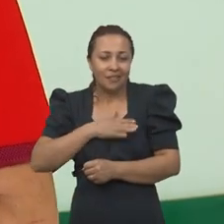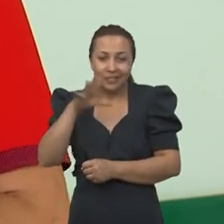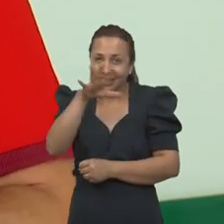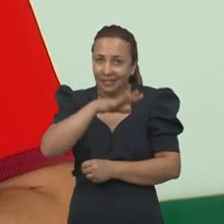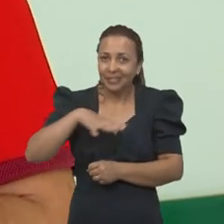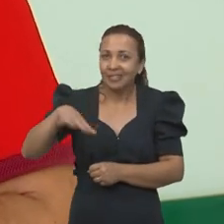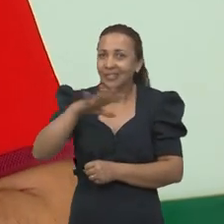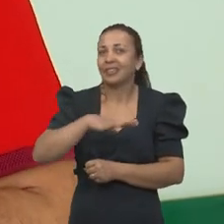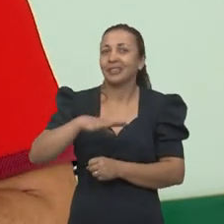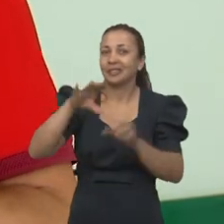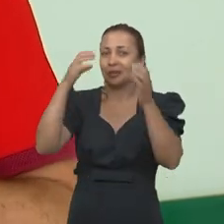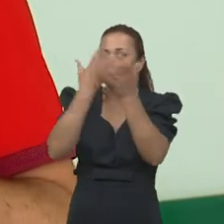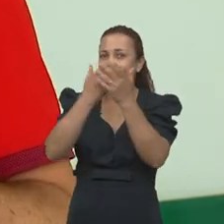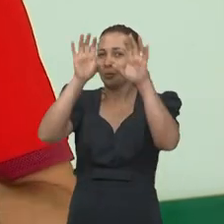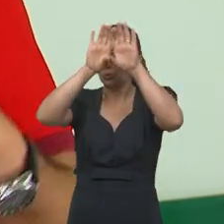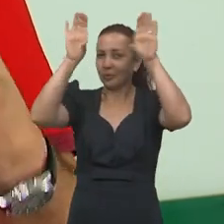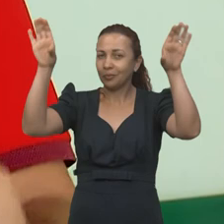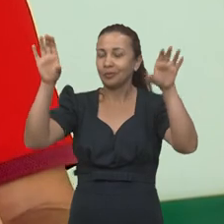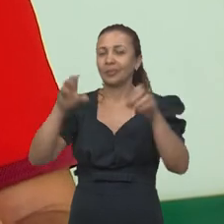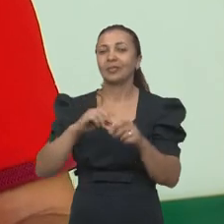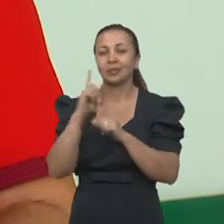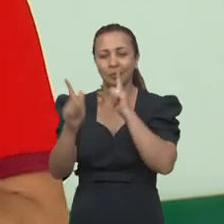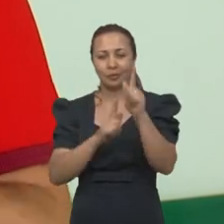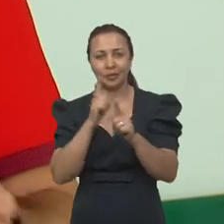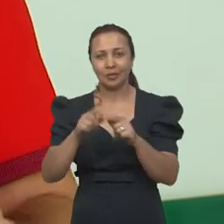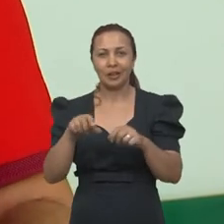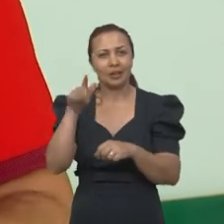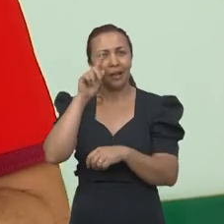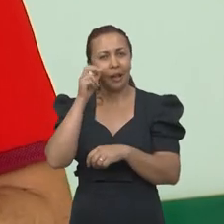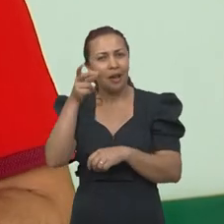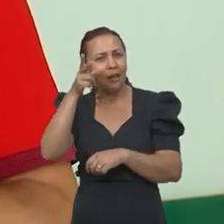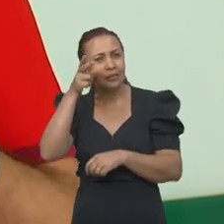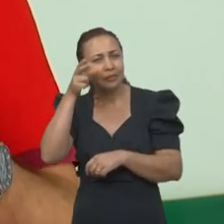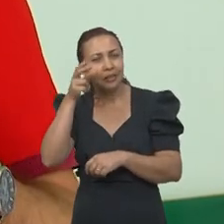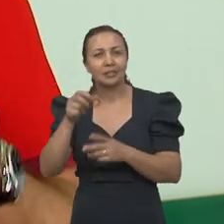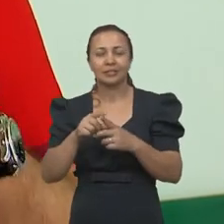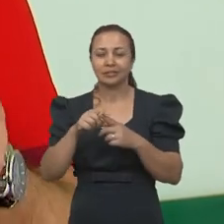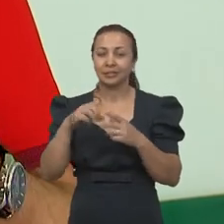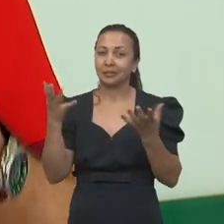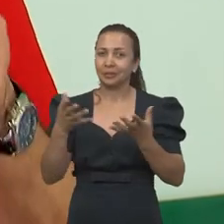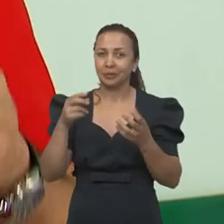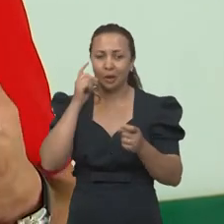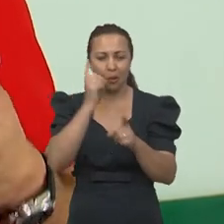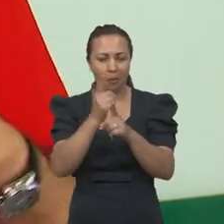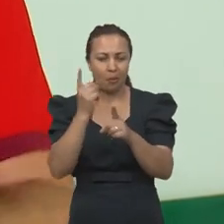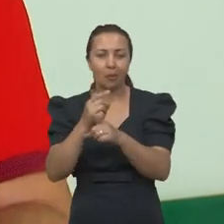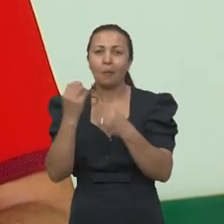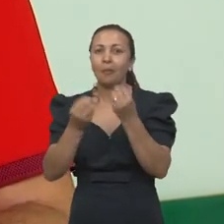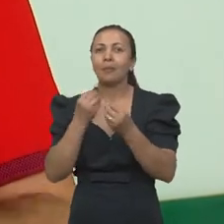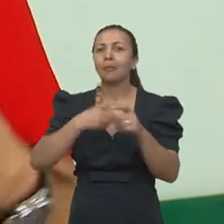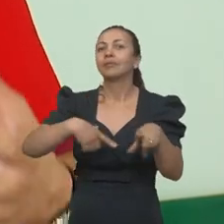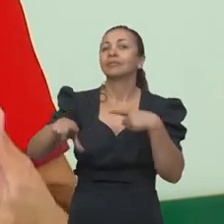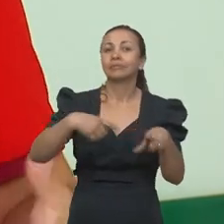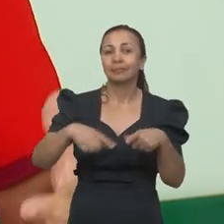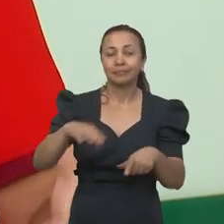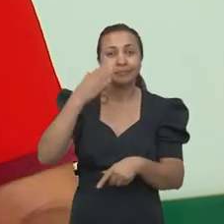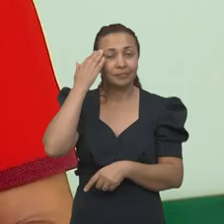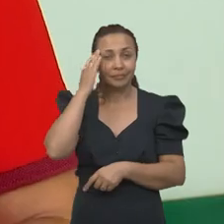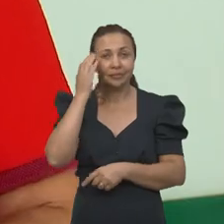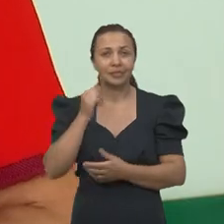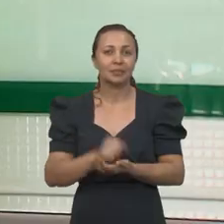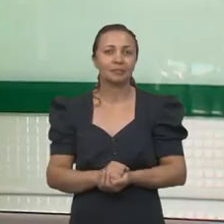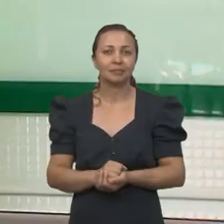área, que é uma área que gera muito interesse naturalmente, mas que agora eles estão descobrindo como é pôr a mão na massa, como é